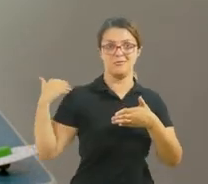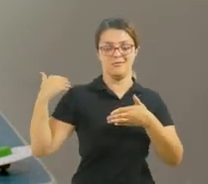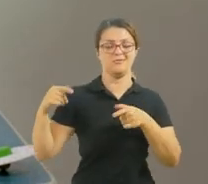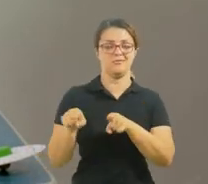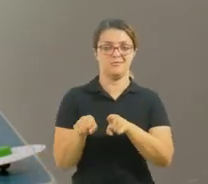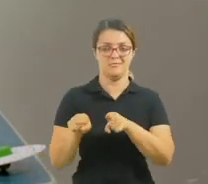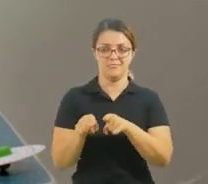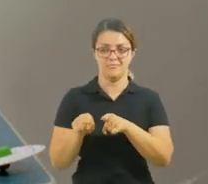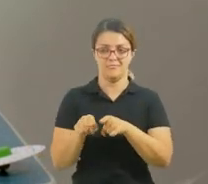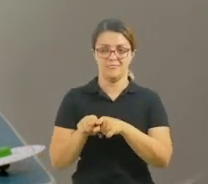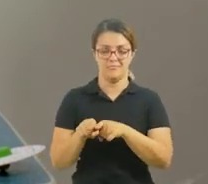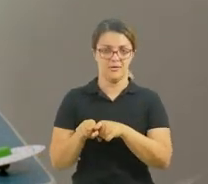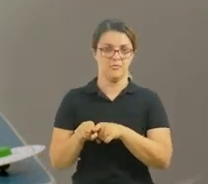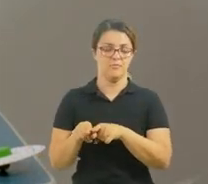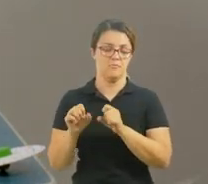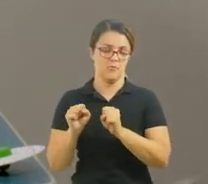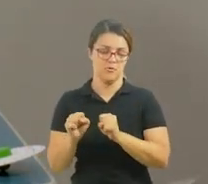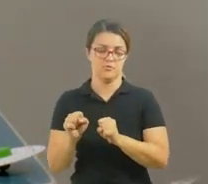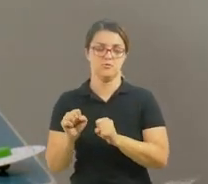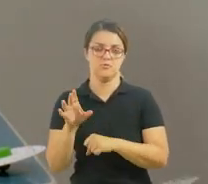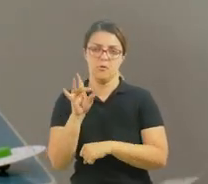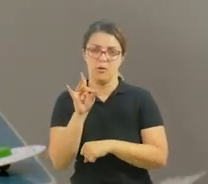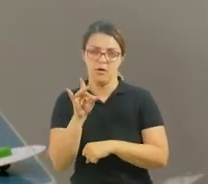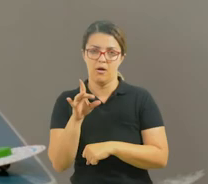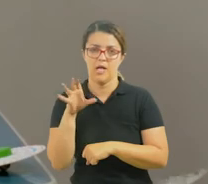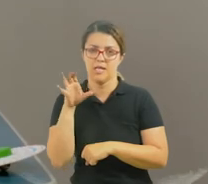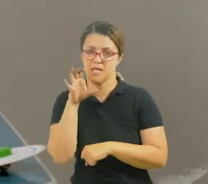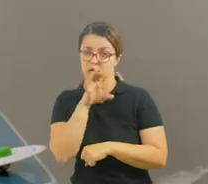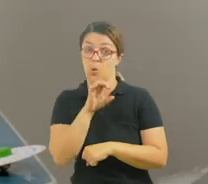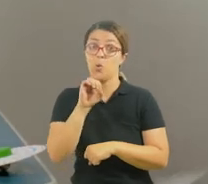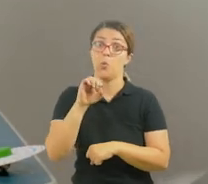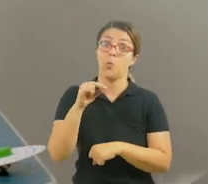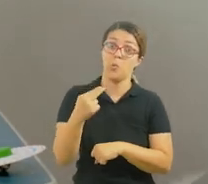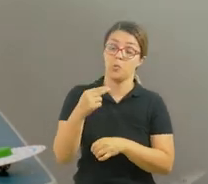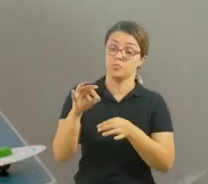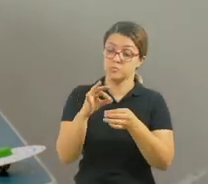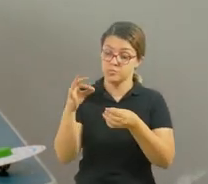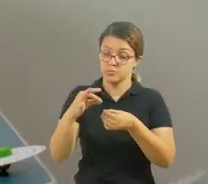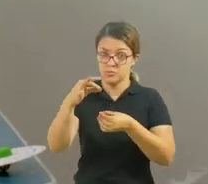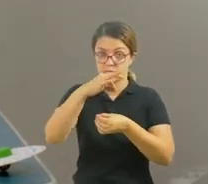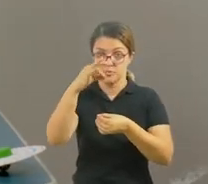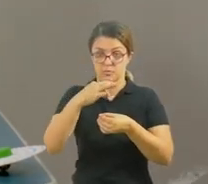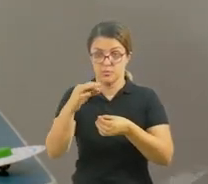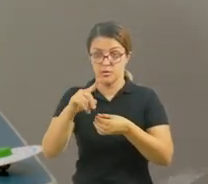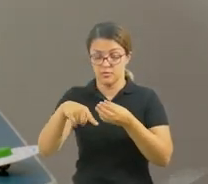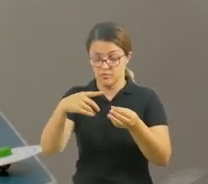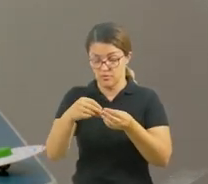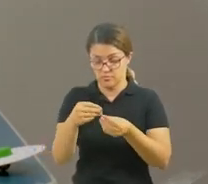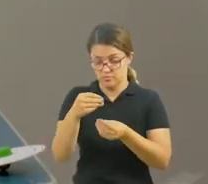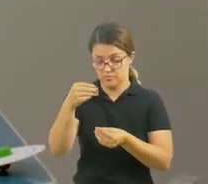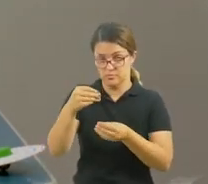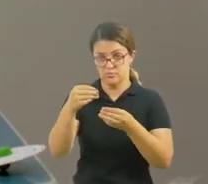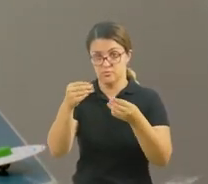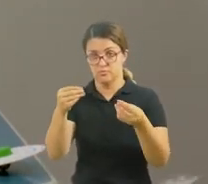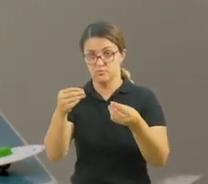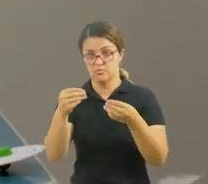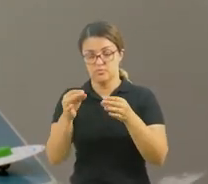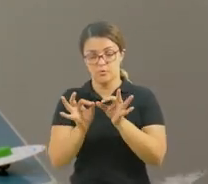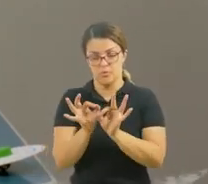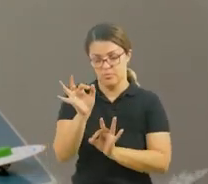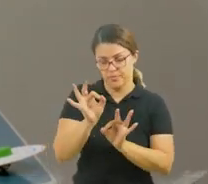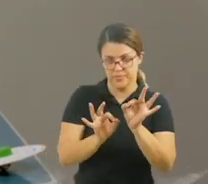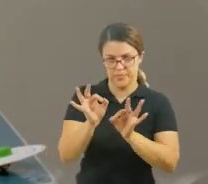cola quente ou costurar. Depois, vão virar do avesso e aí vocês vão enfeitar.